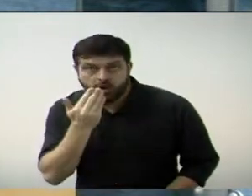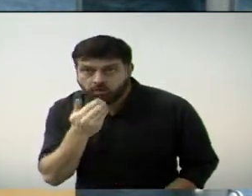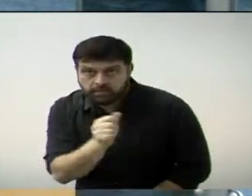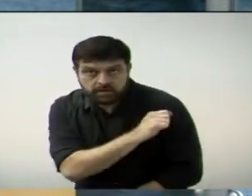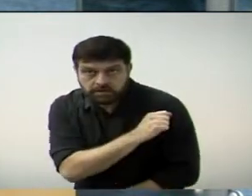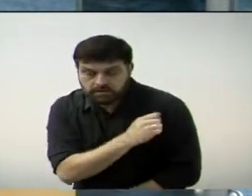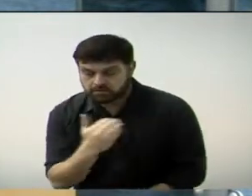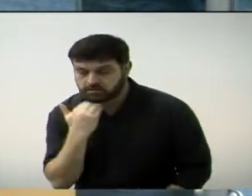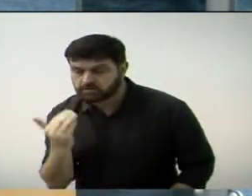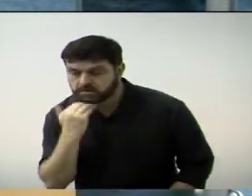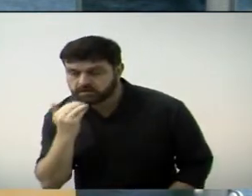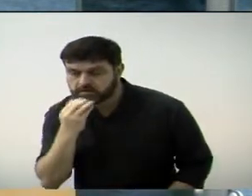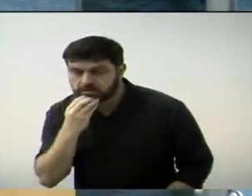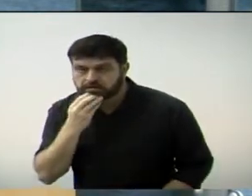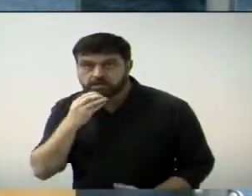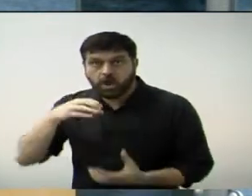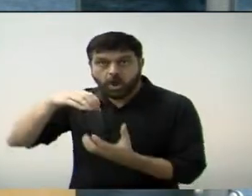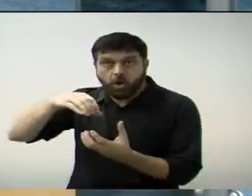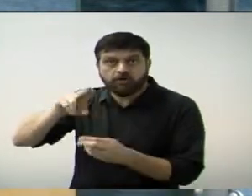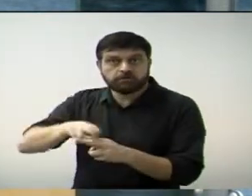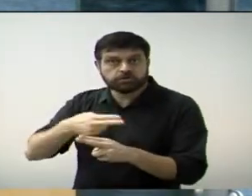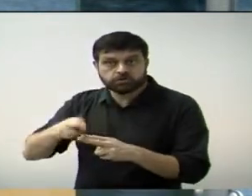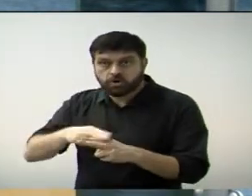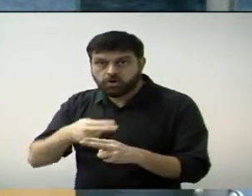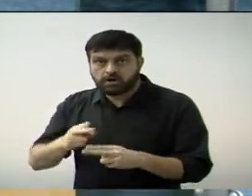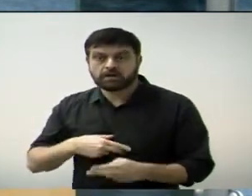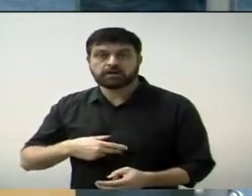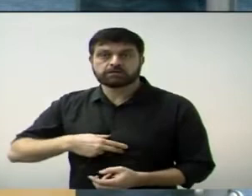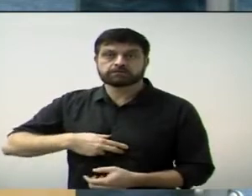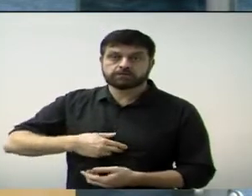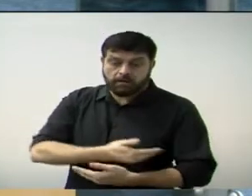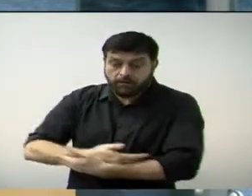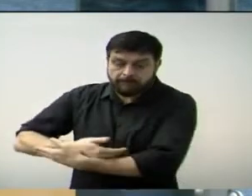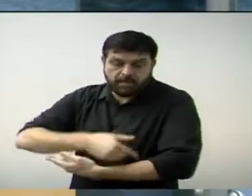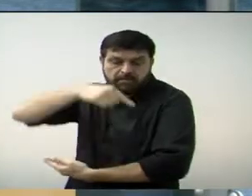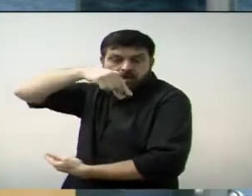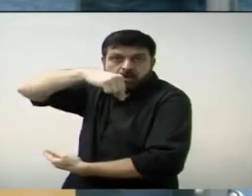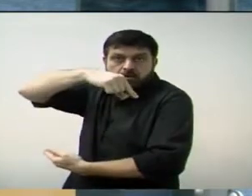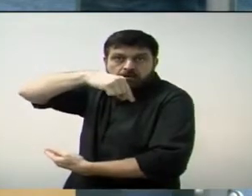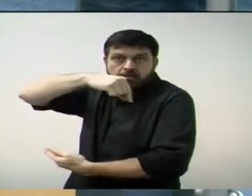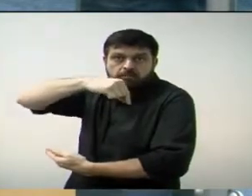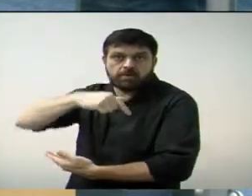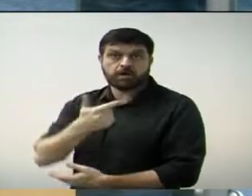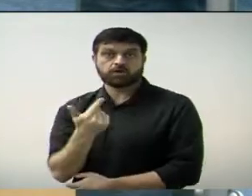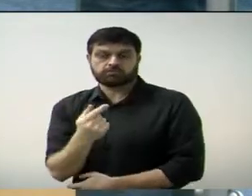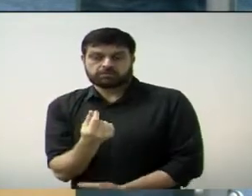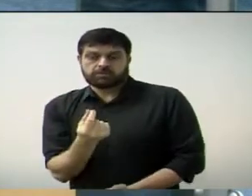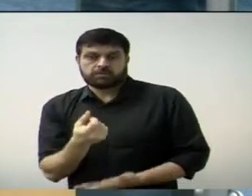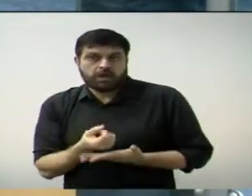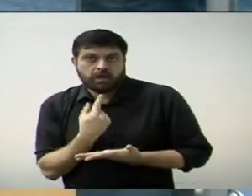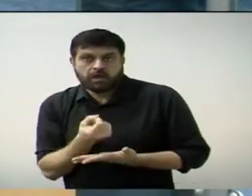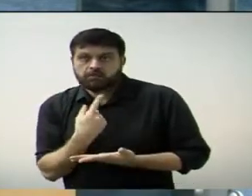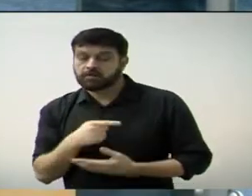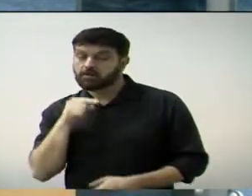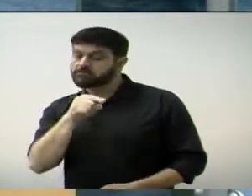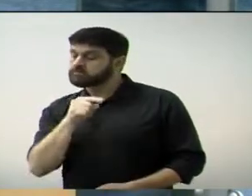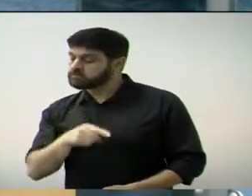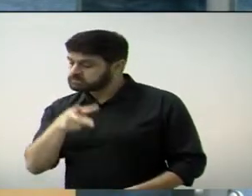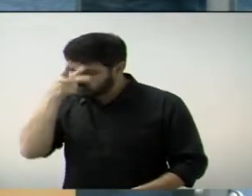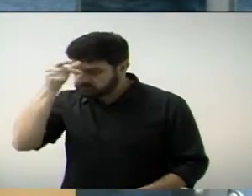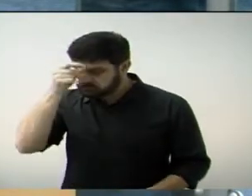o senhor não cuida dos ovos de Páscoa, o senhor tira o colírio de pingar no olho de um anjinho recém-nascido. Para mim, o senhor está